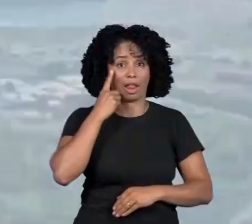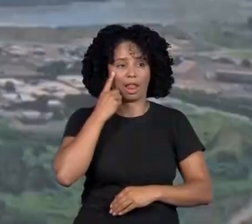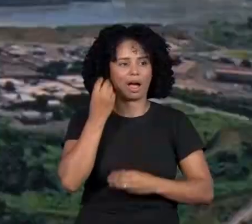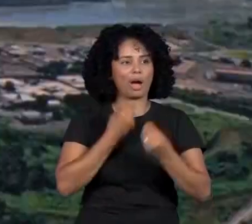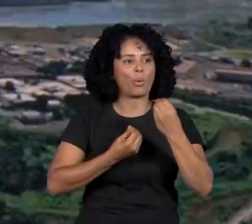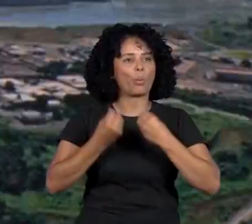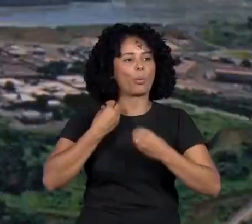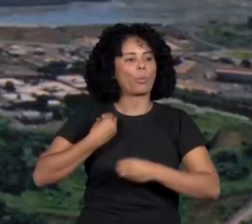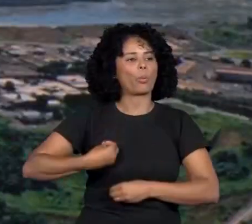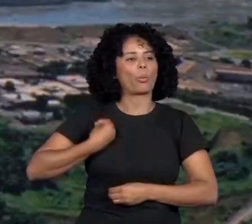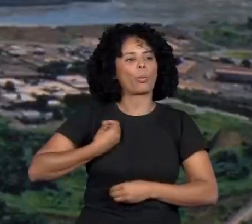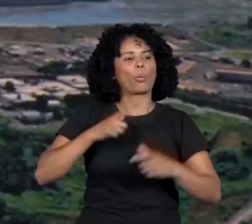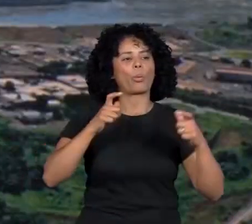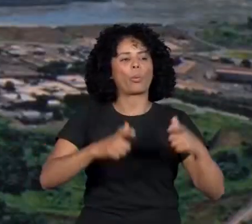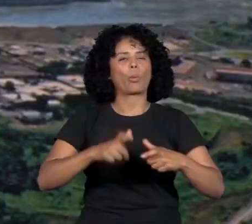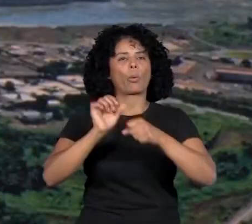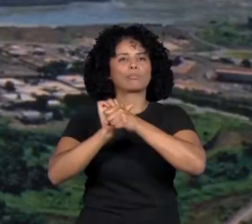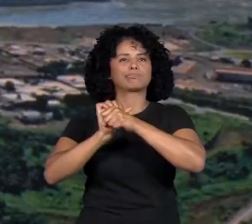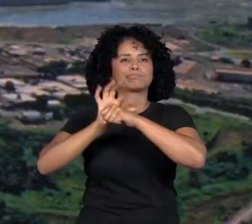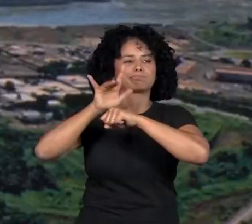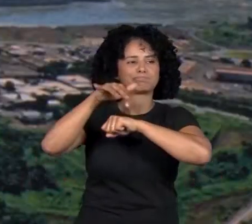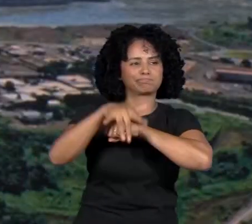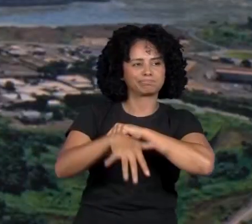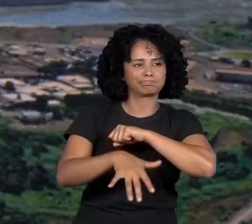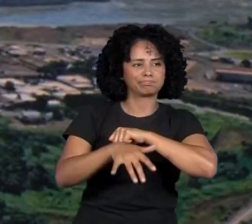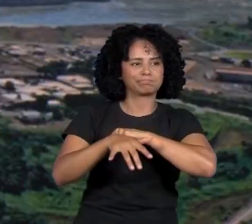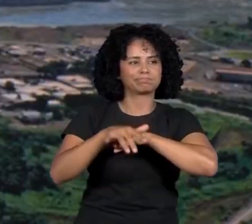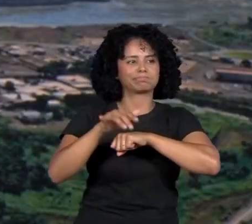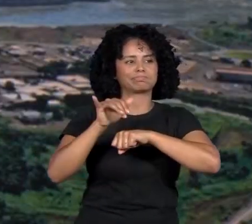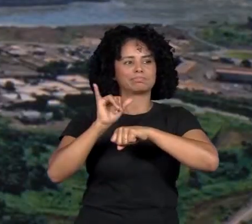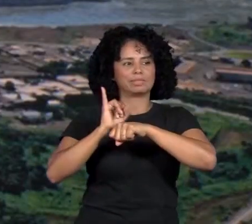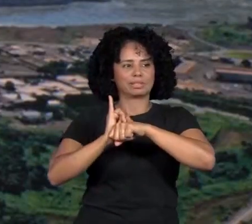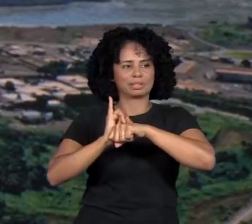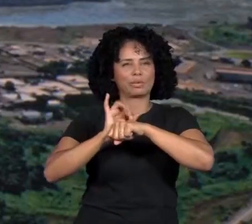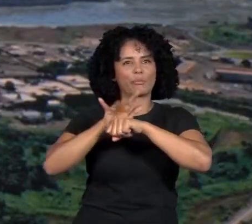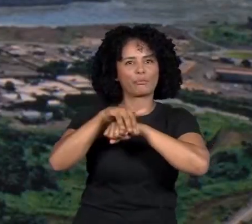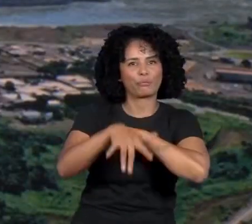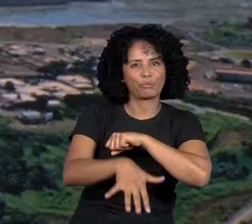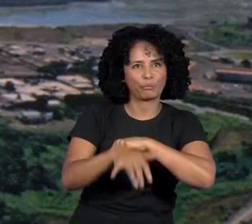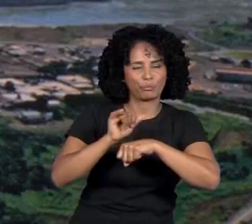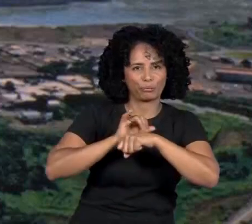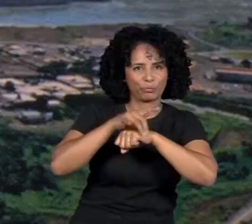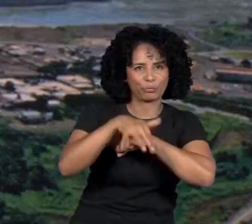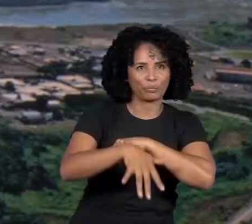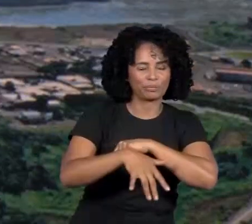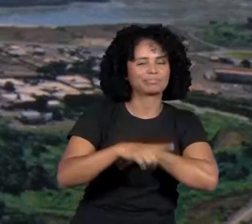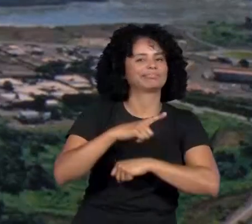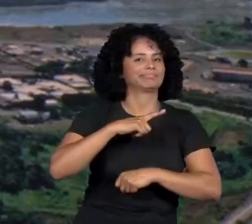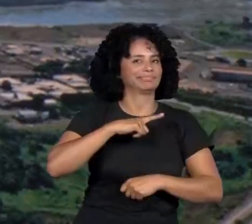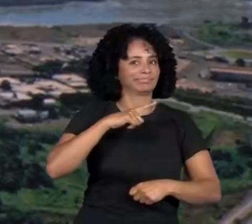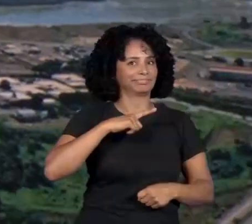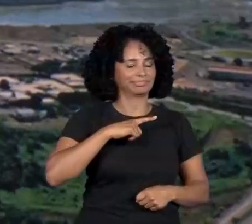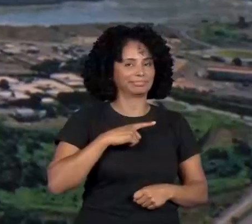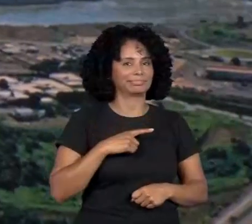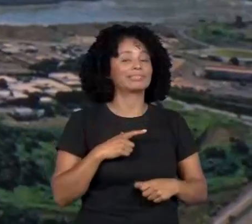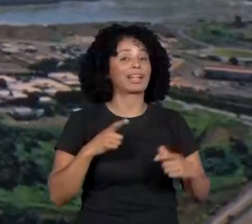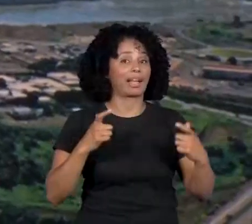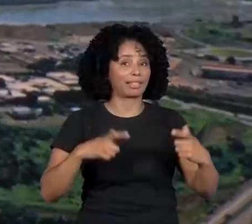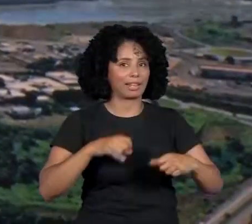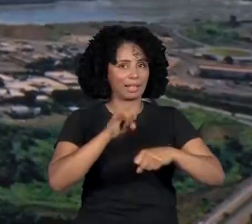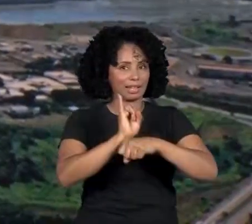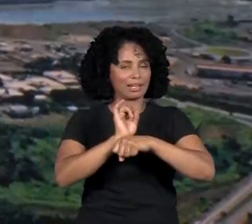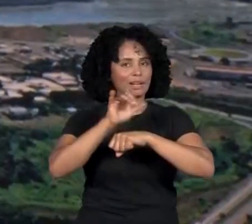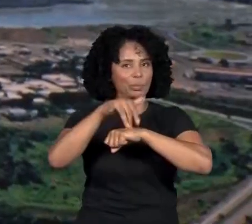uma usina hidrelétrica que é localizada aqui no Brasil, lá no estado do Paraná, em Foz do